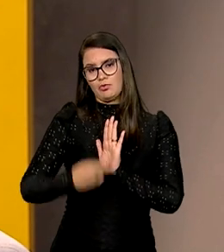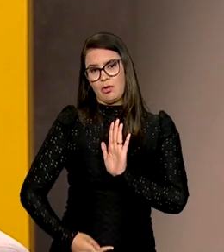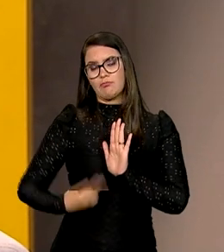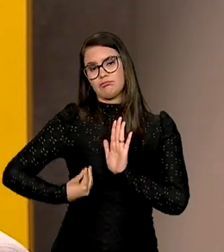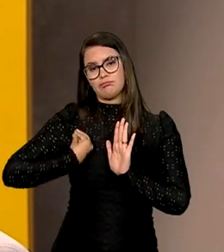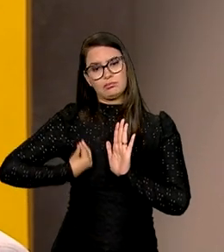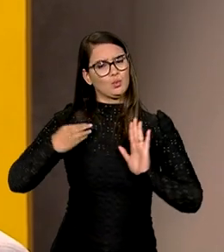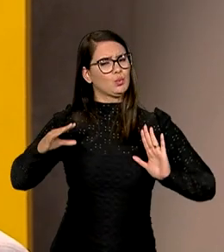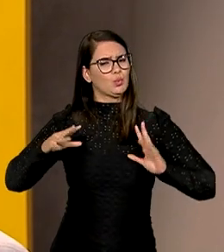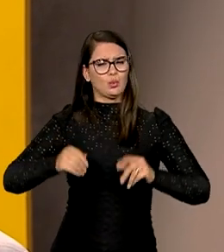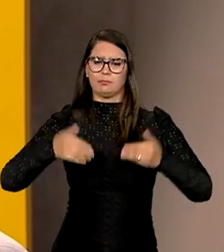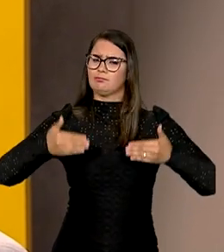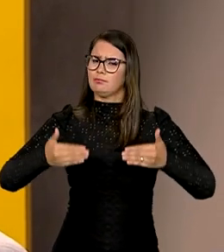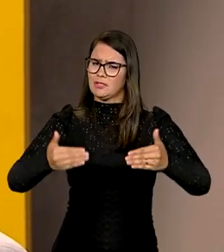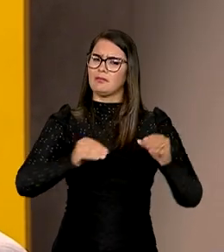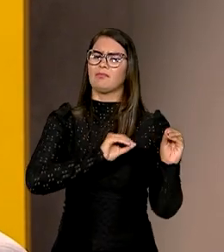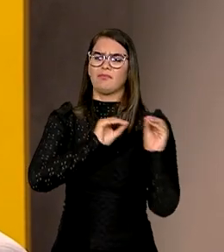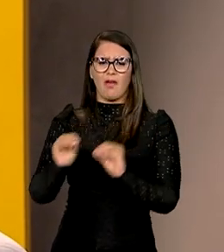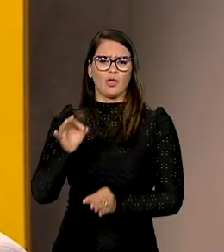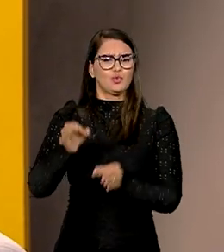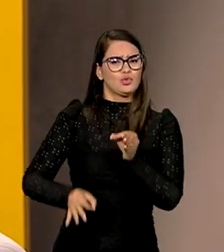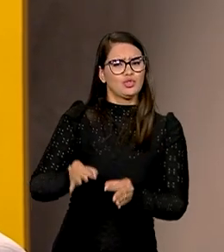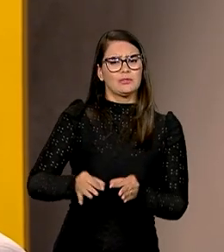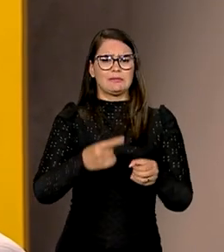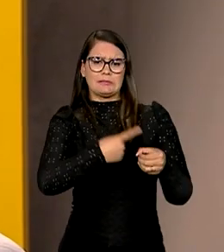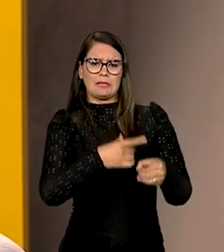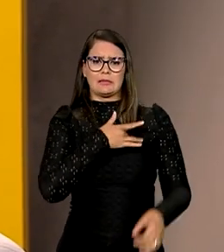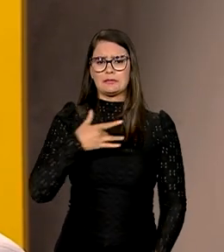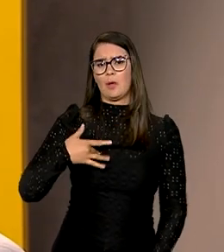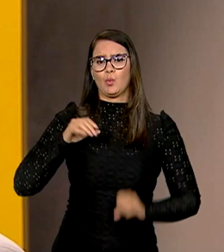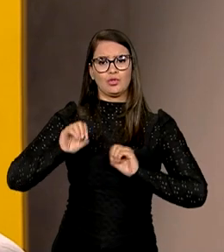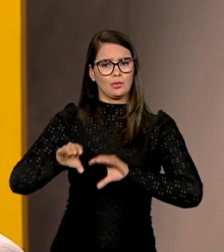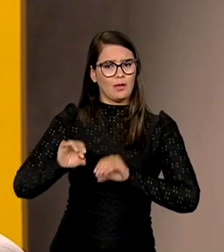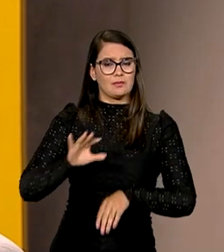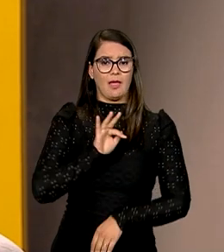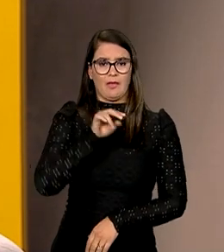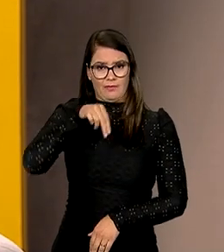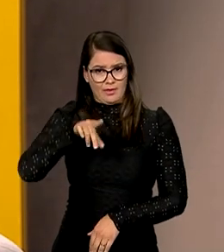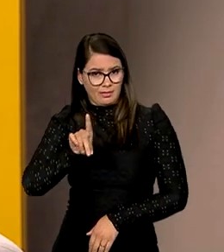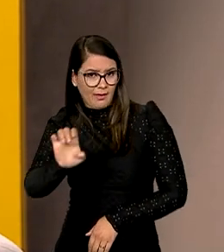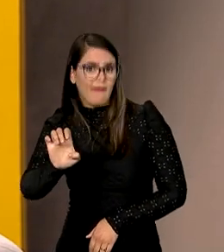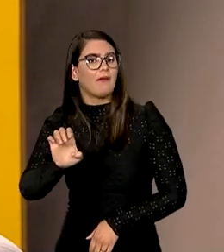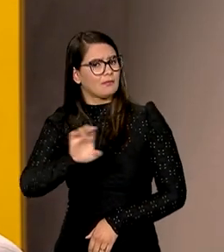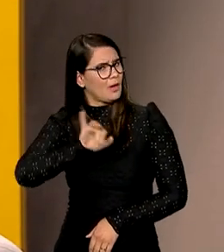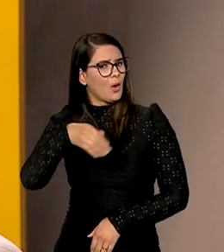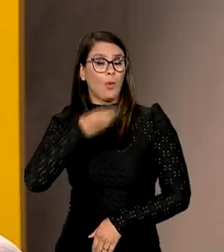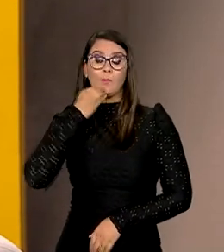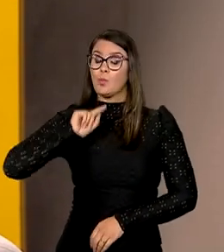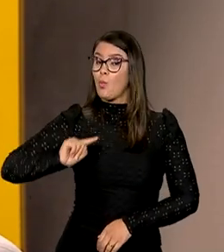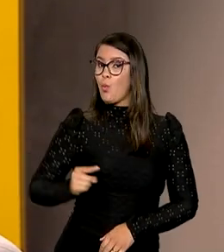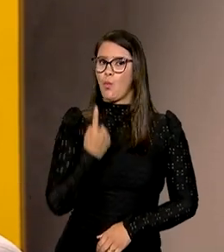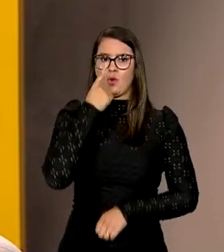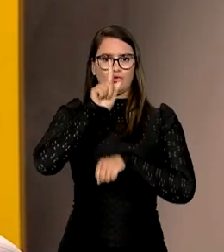estarão presentes todos os ministérios. Ministério da Justiça, Ministério das Cidades, Saúde, Educação, o FNDE. É uma oportunidade única para